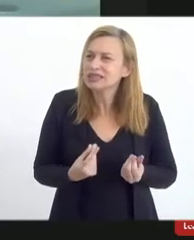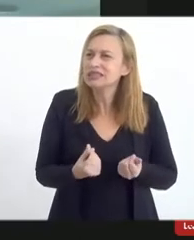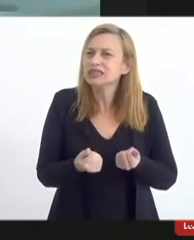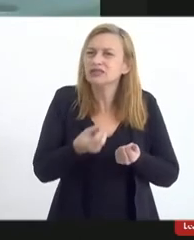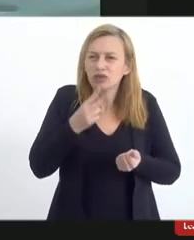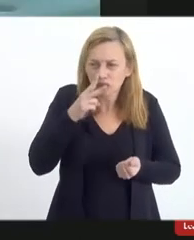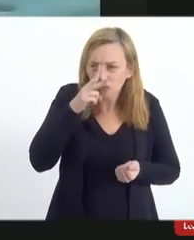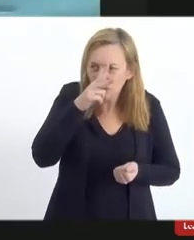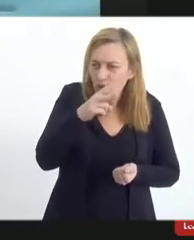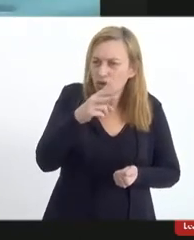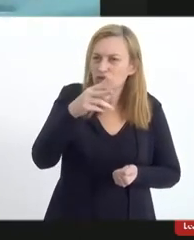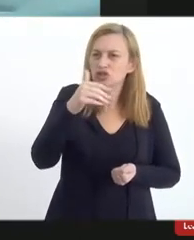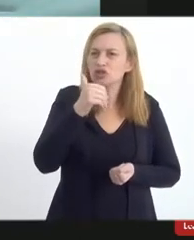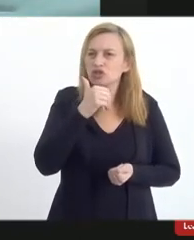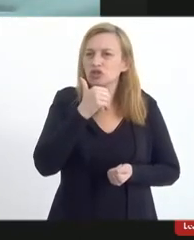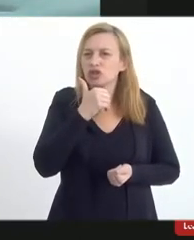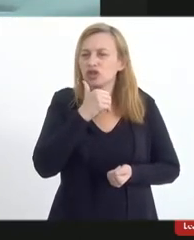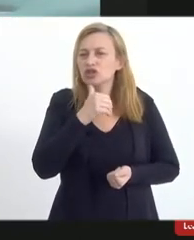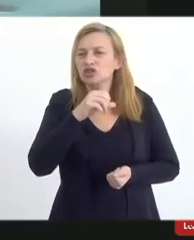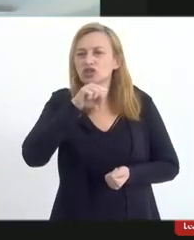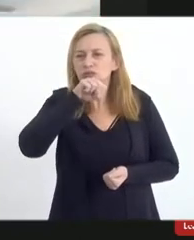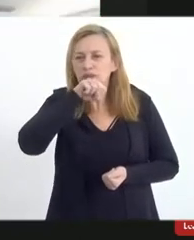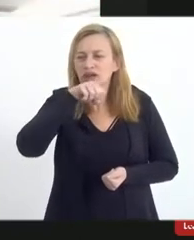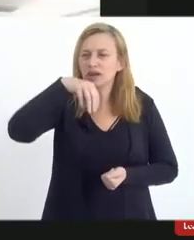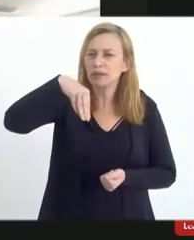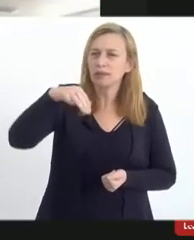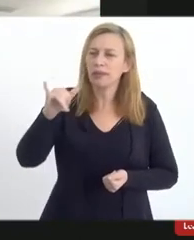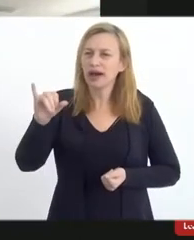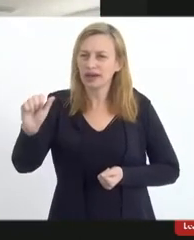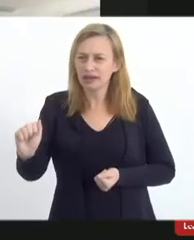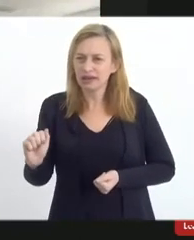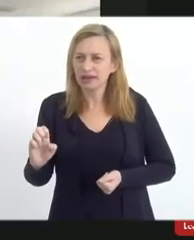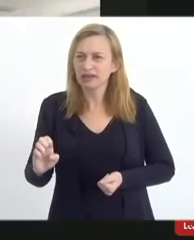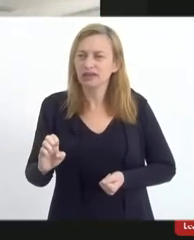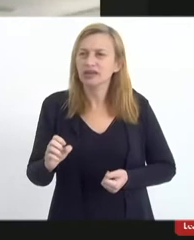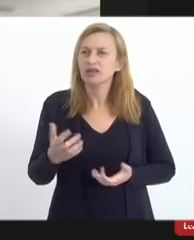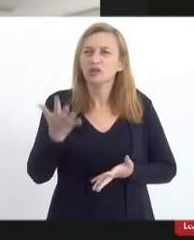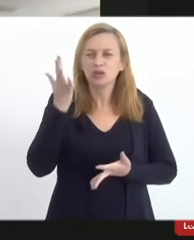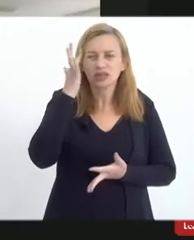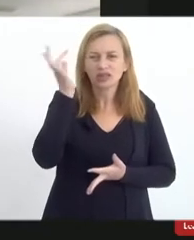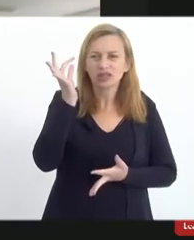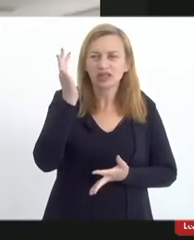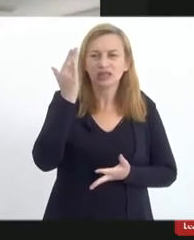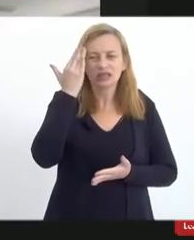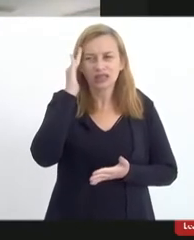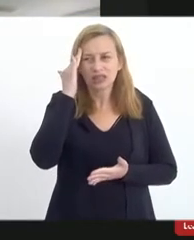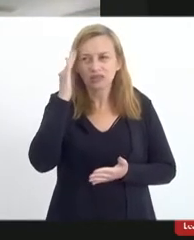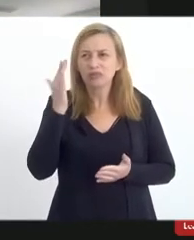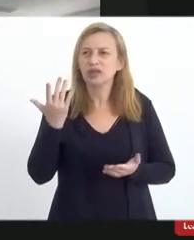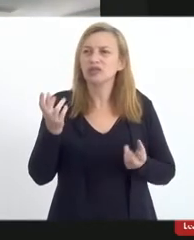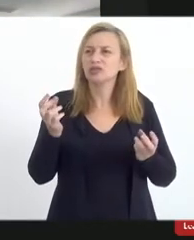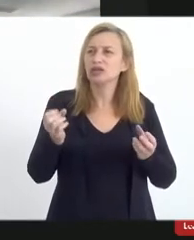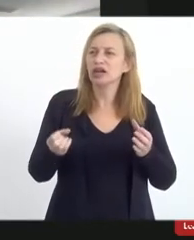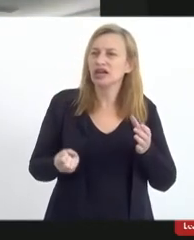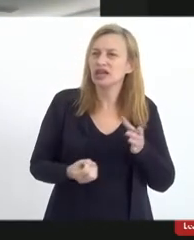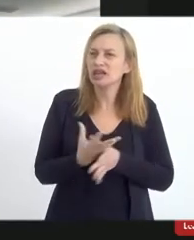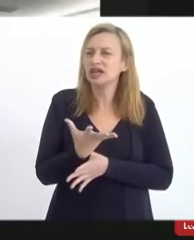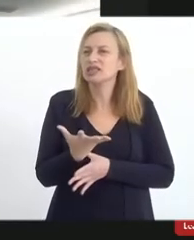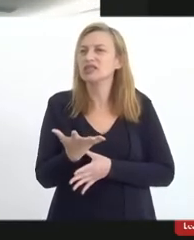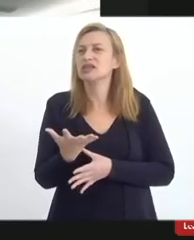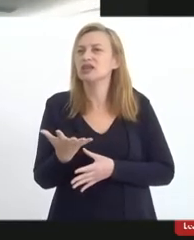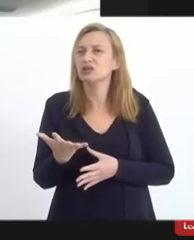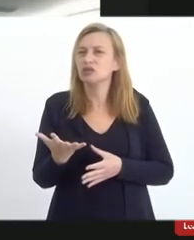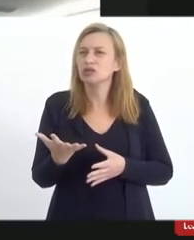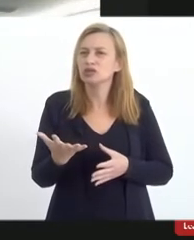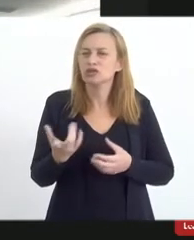forte de Mãe Márcia. Eu acho que todos nós temos aqui o mesmo entendimento da questão da construção de pontes, da